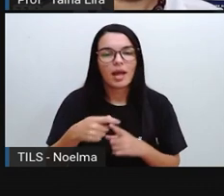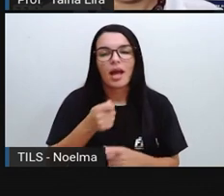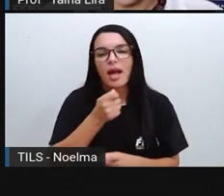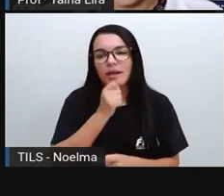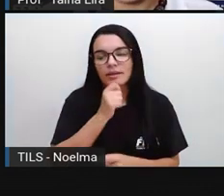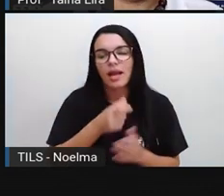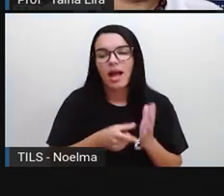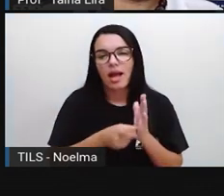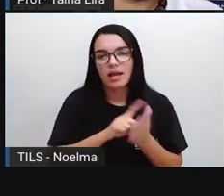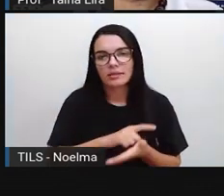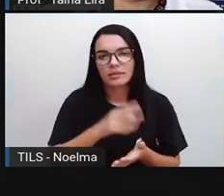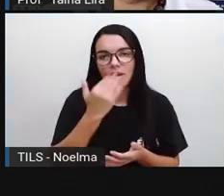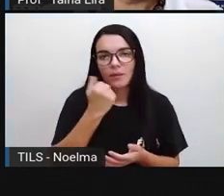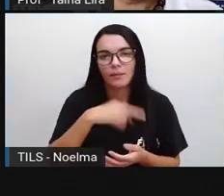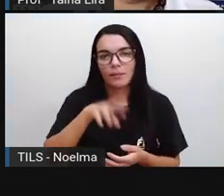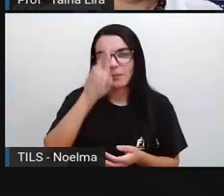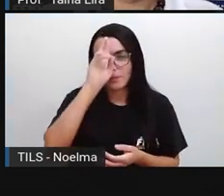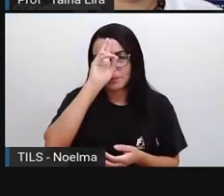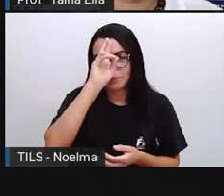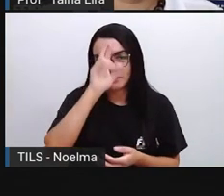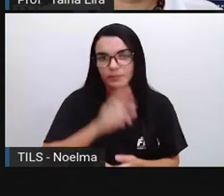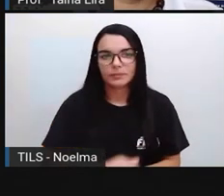antes do meio-dia, tá bom?